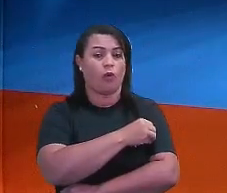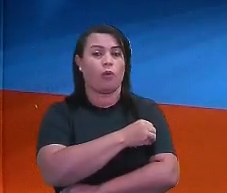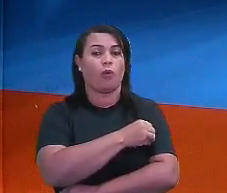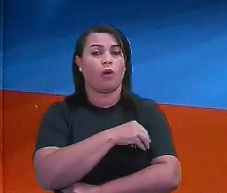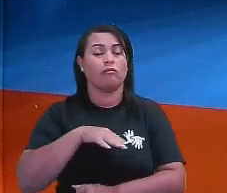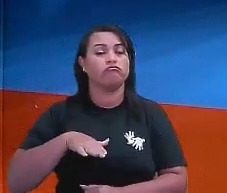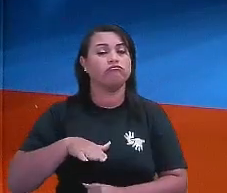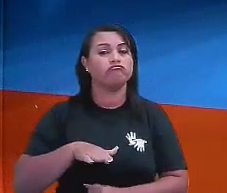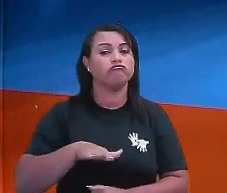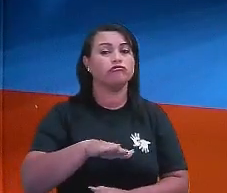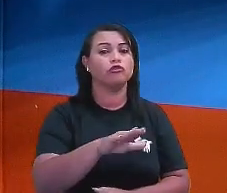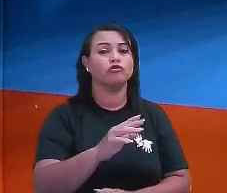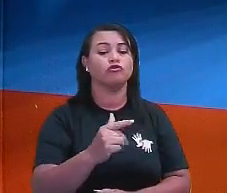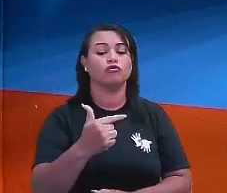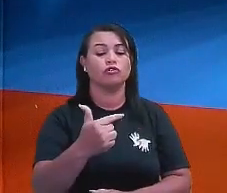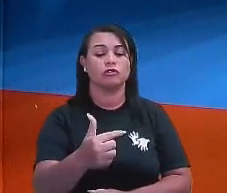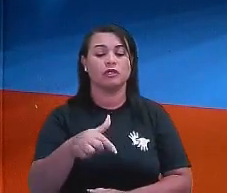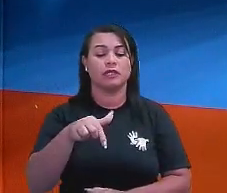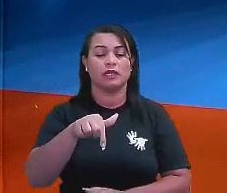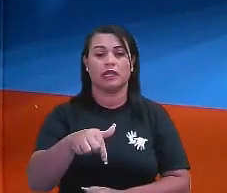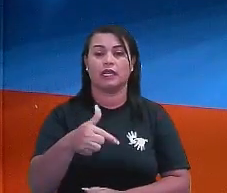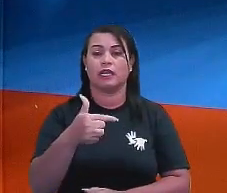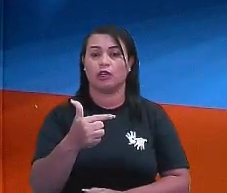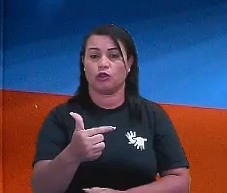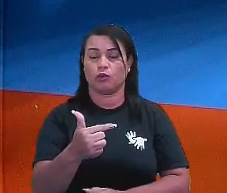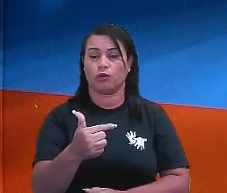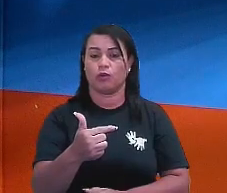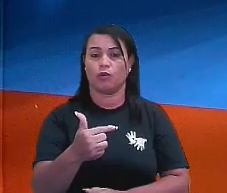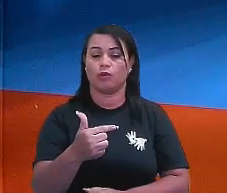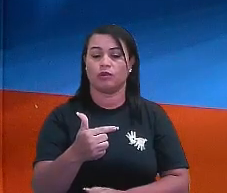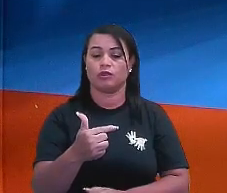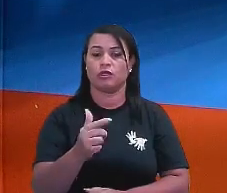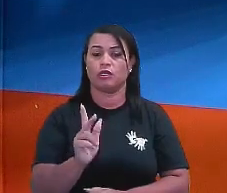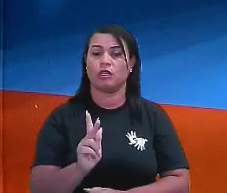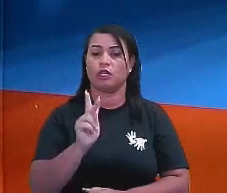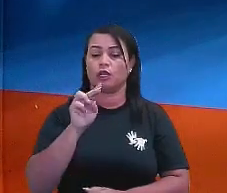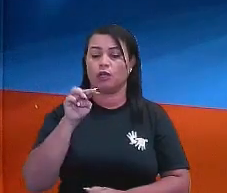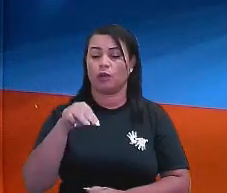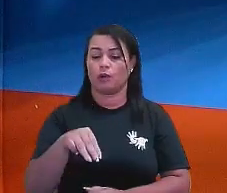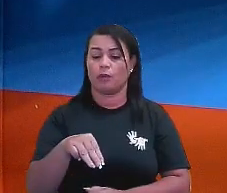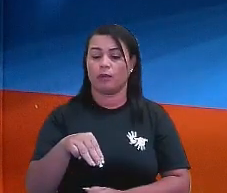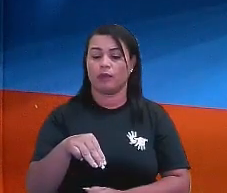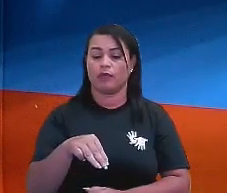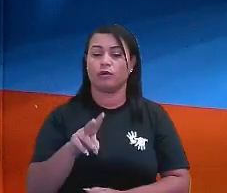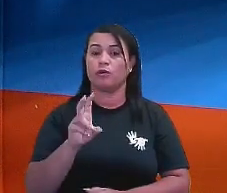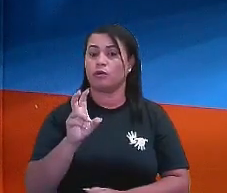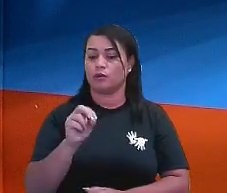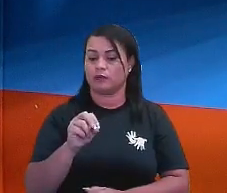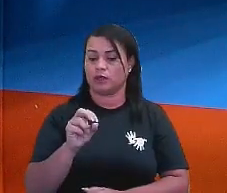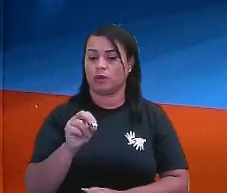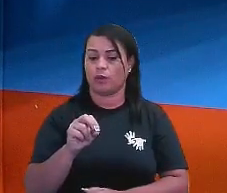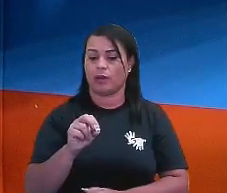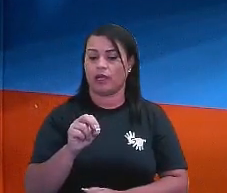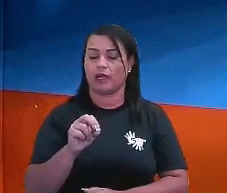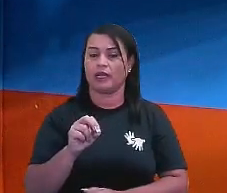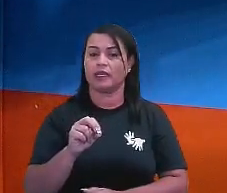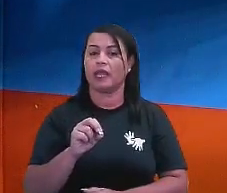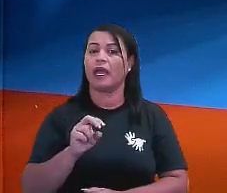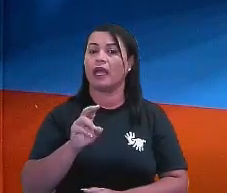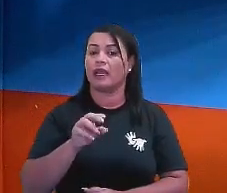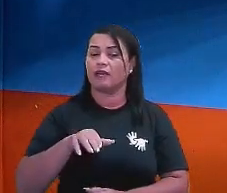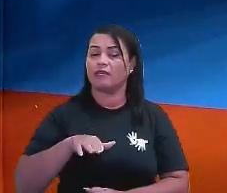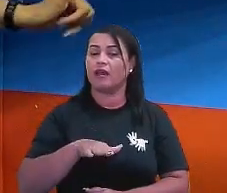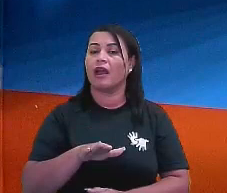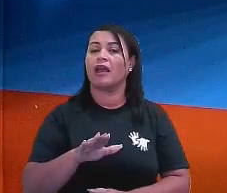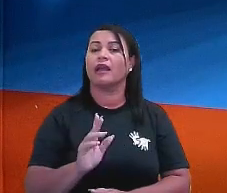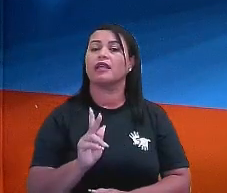quilômetros, ele consegue percorrer 272 quilômetros, com 50 litros de etanol,